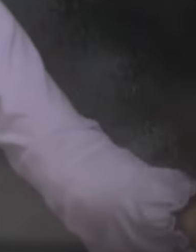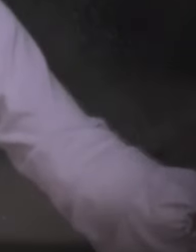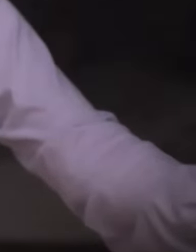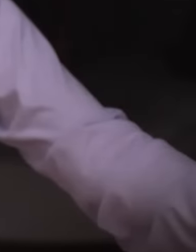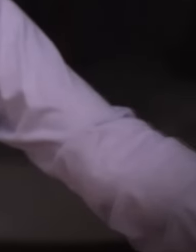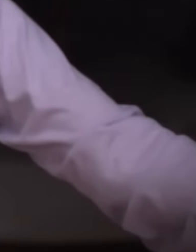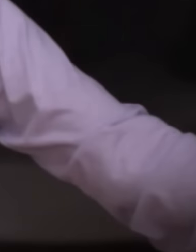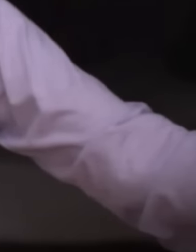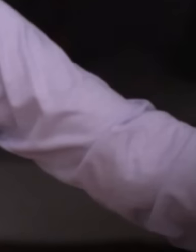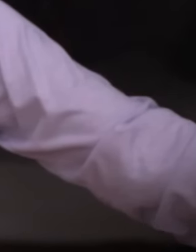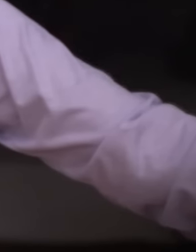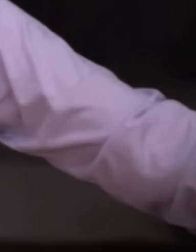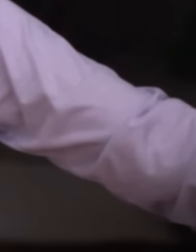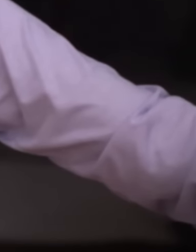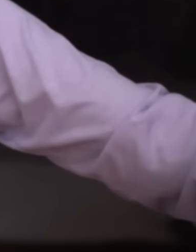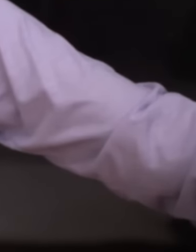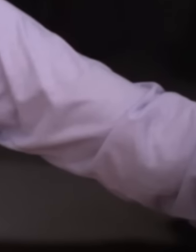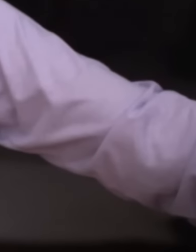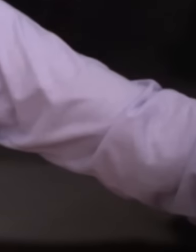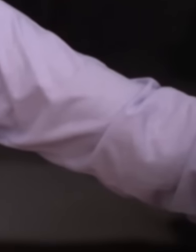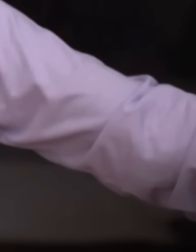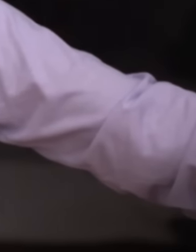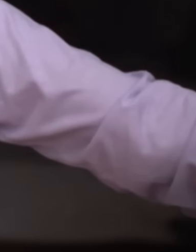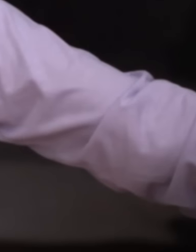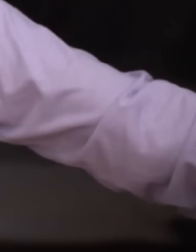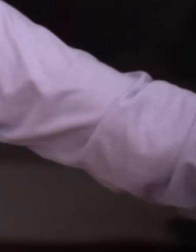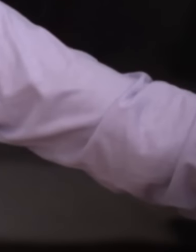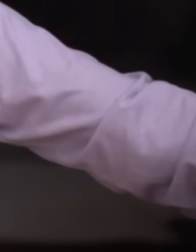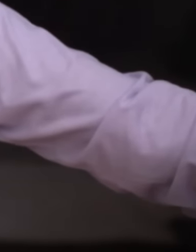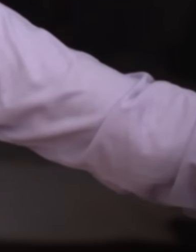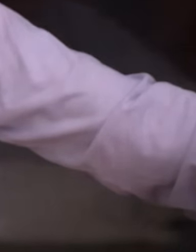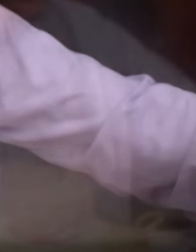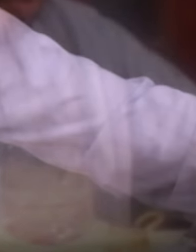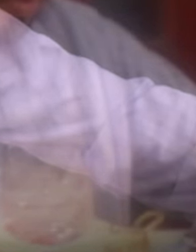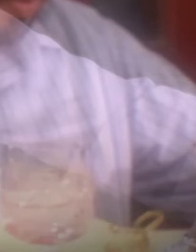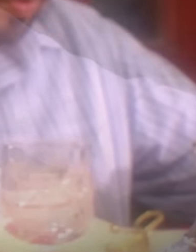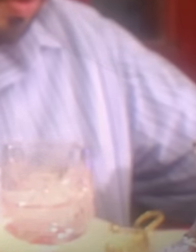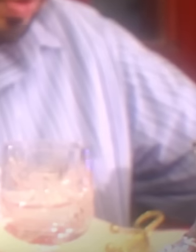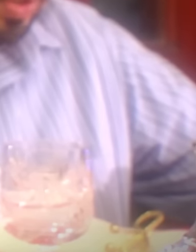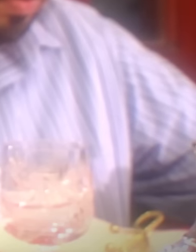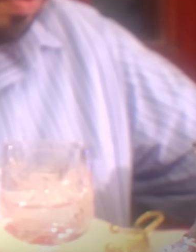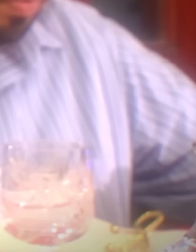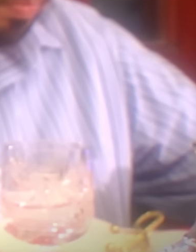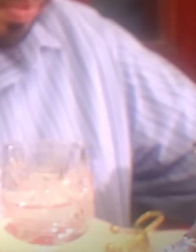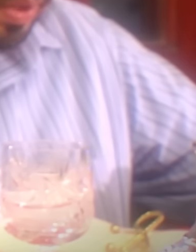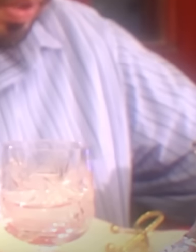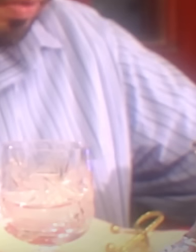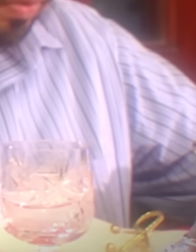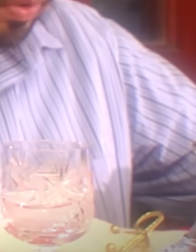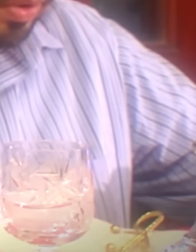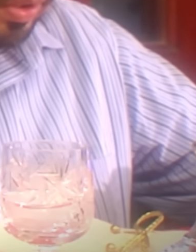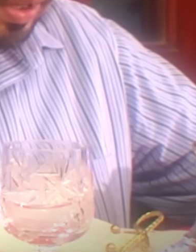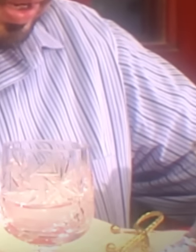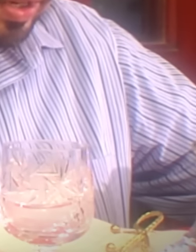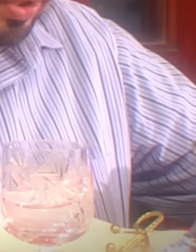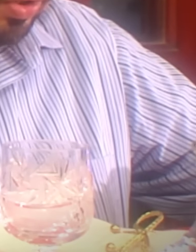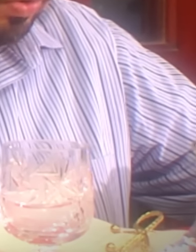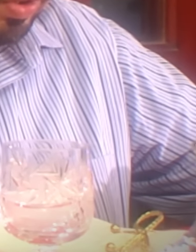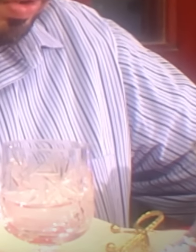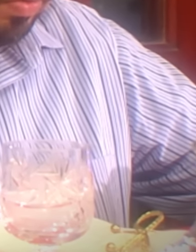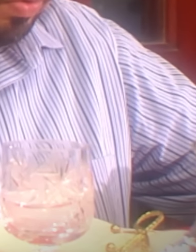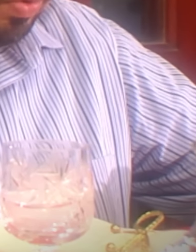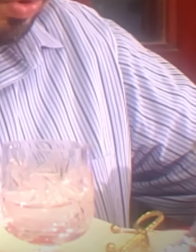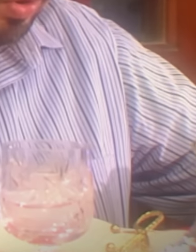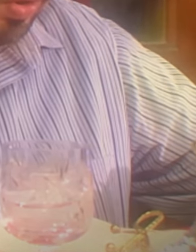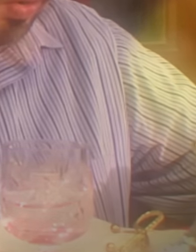sobre os filhos seus. E só alguns se lembram de